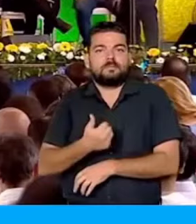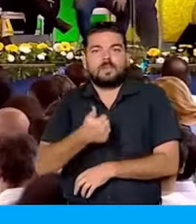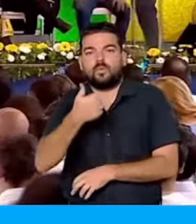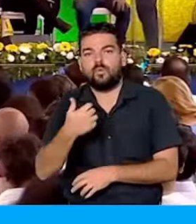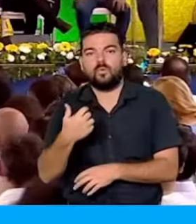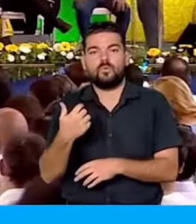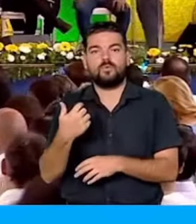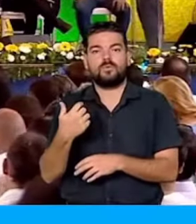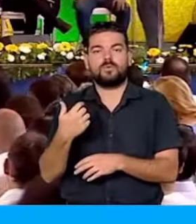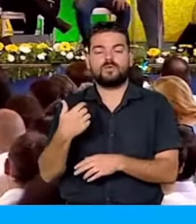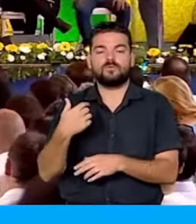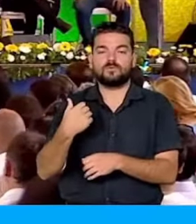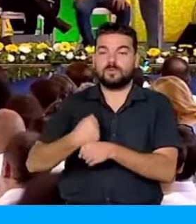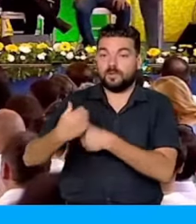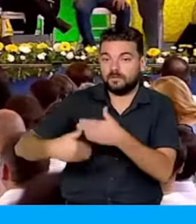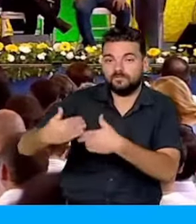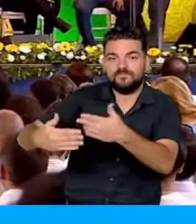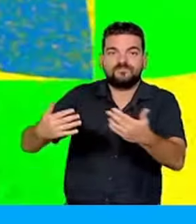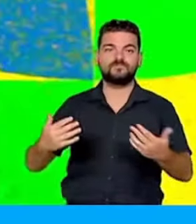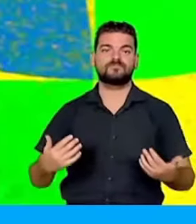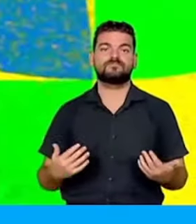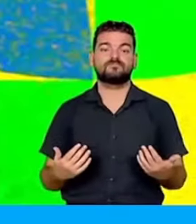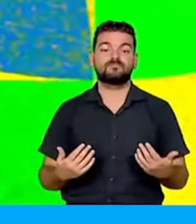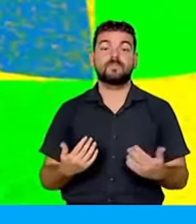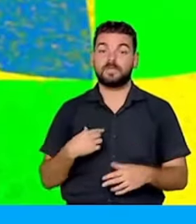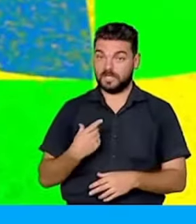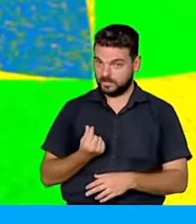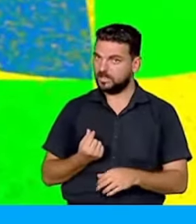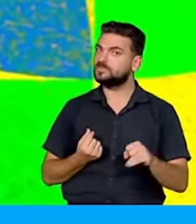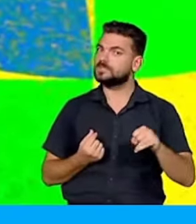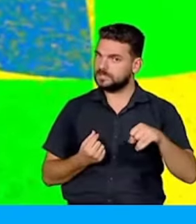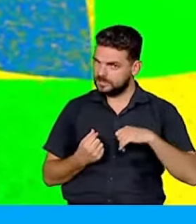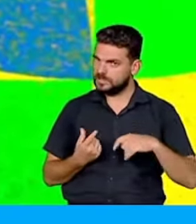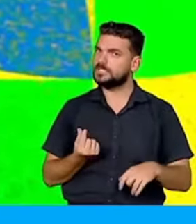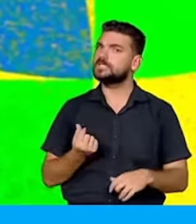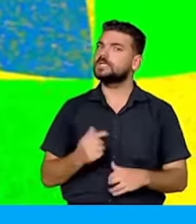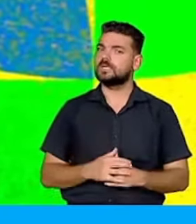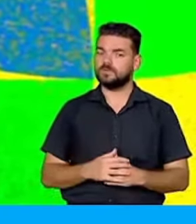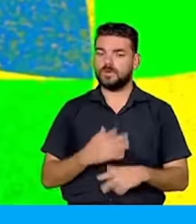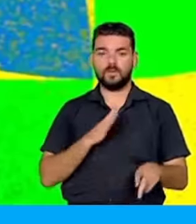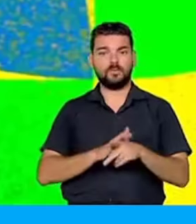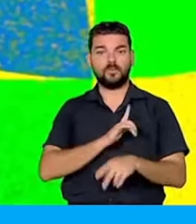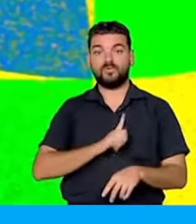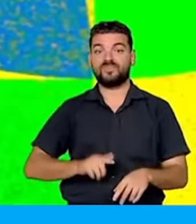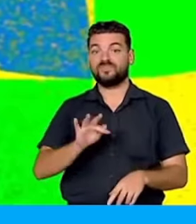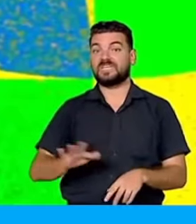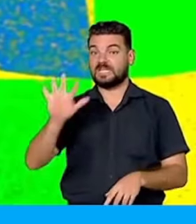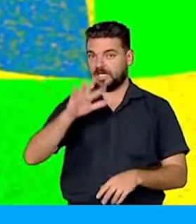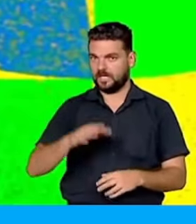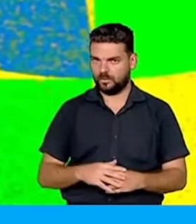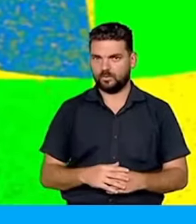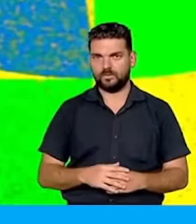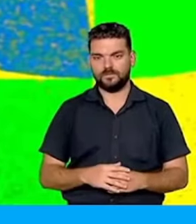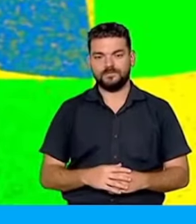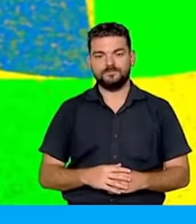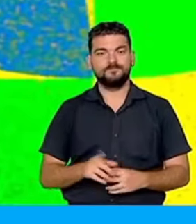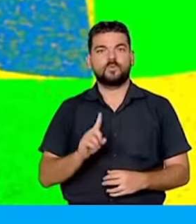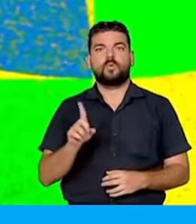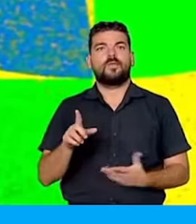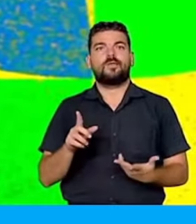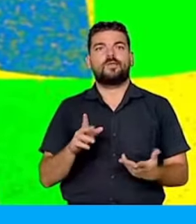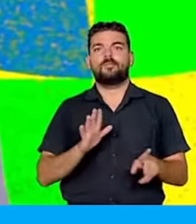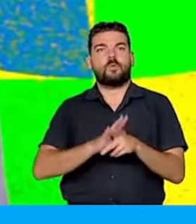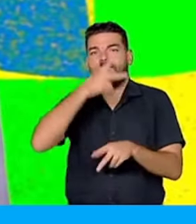continuidade àquilo que foi iniciado e o dinheiro tinha, porque era dinheiro do governo federal, não era